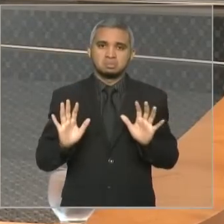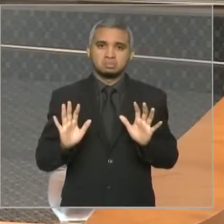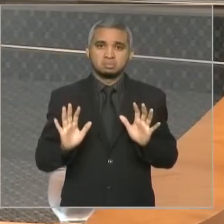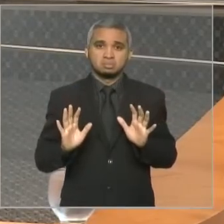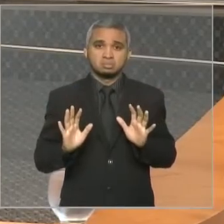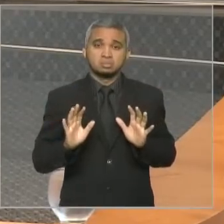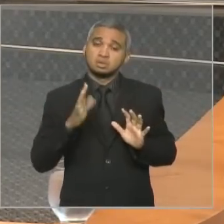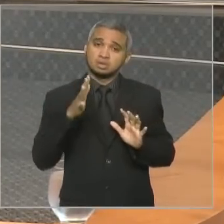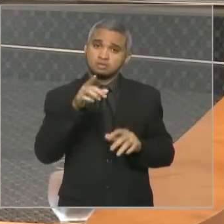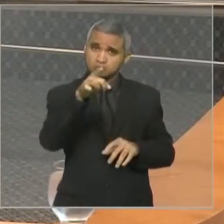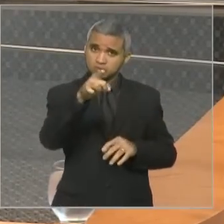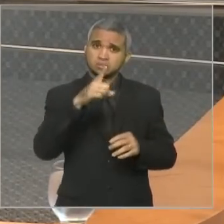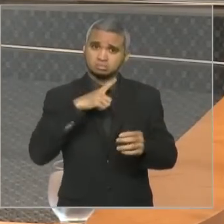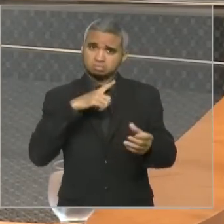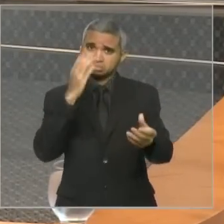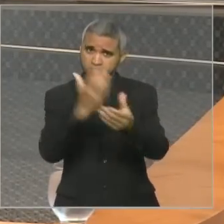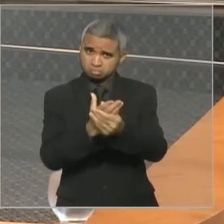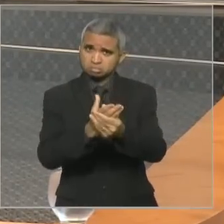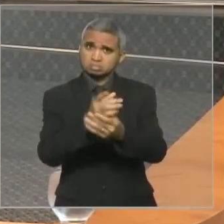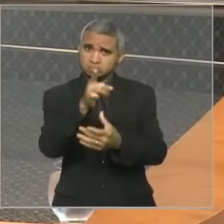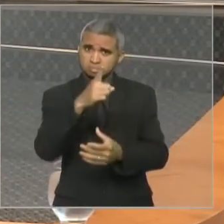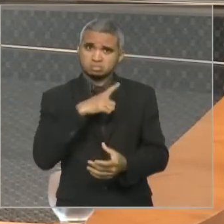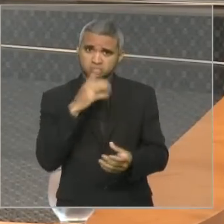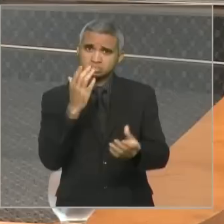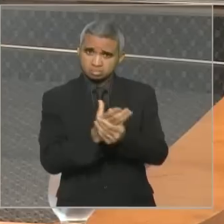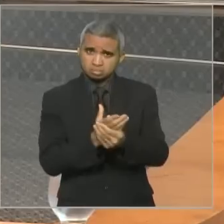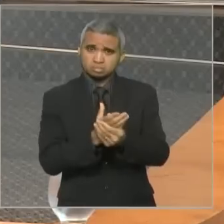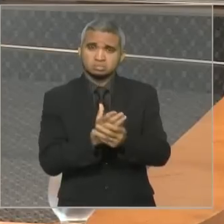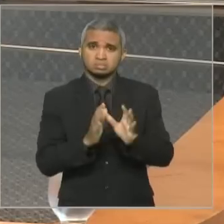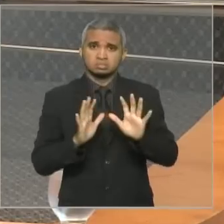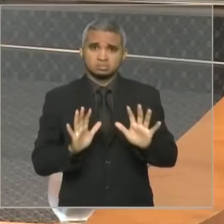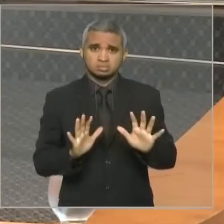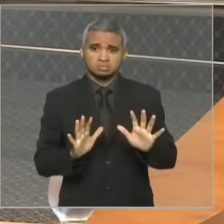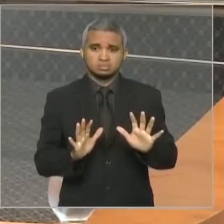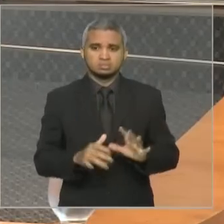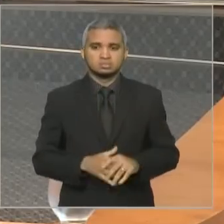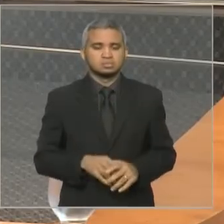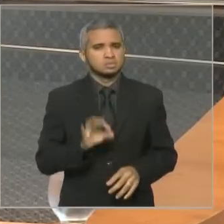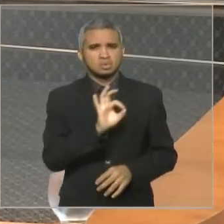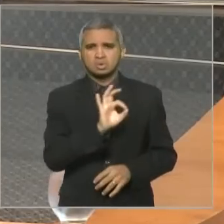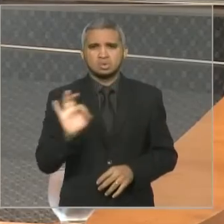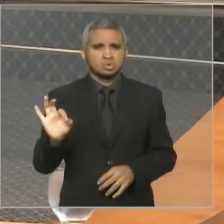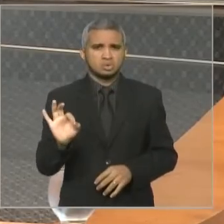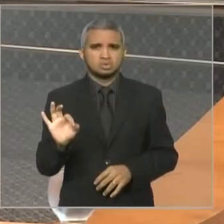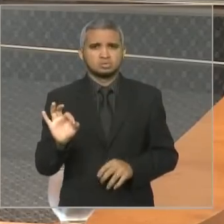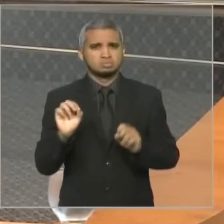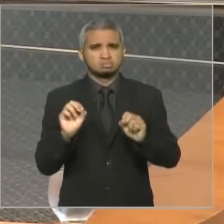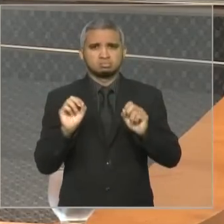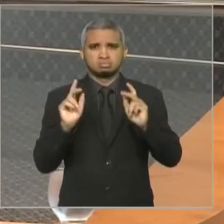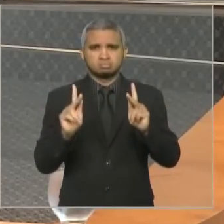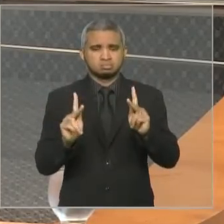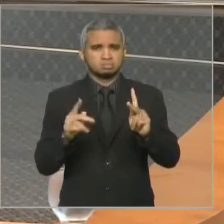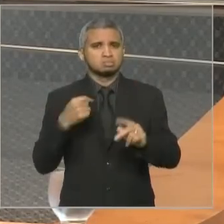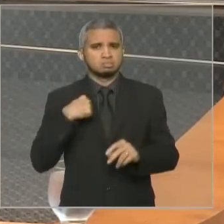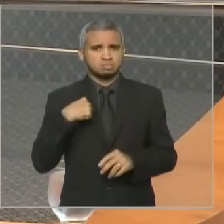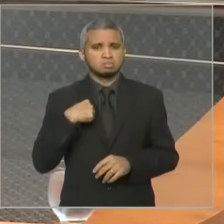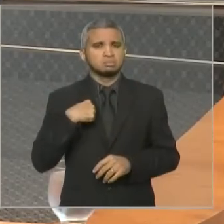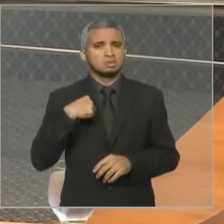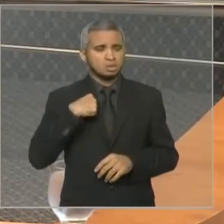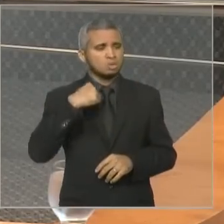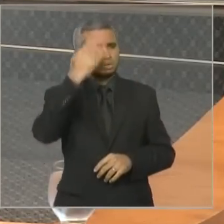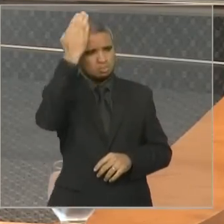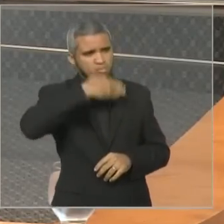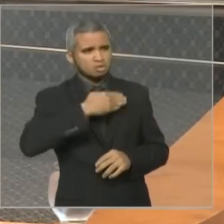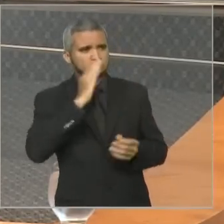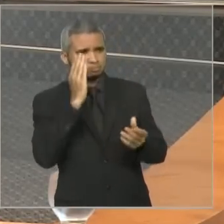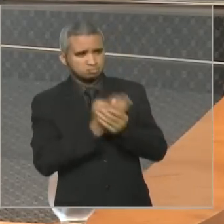talvez você responda. Dois, vossa excelência falta... Não respondo. Ótimo. Vamos para O que eu falo eu tenho como provar com os documentos. As ligações